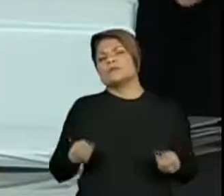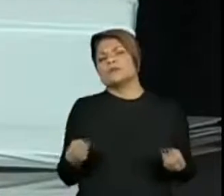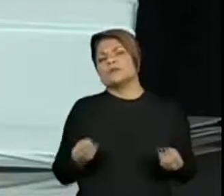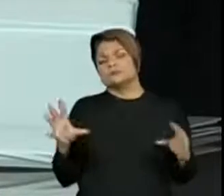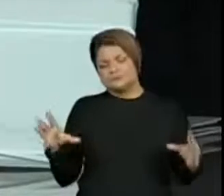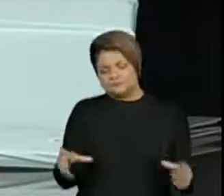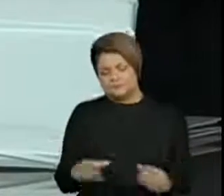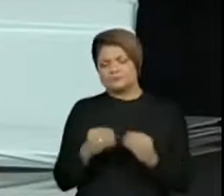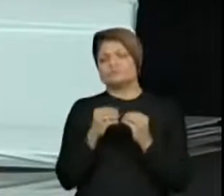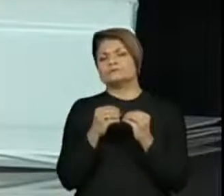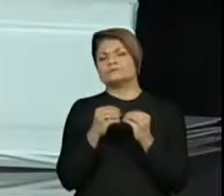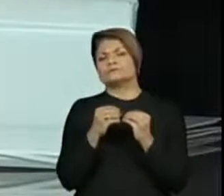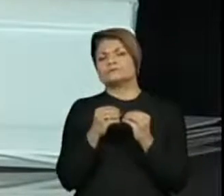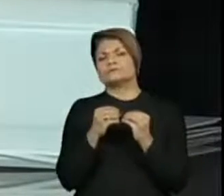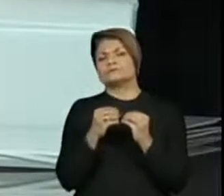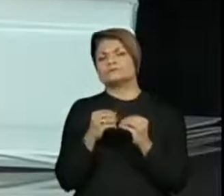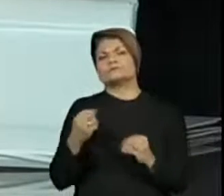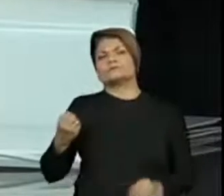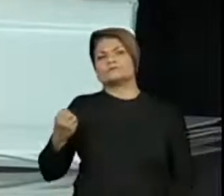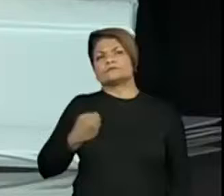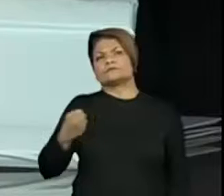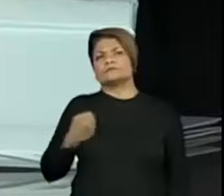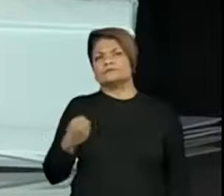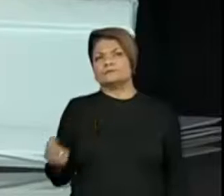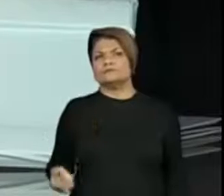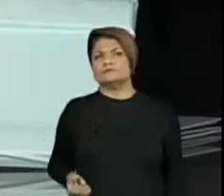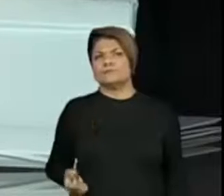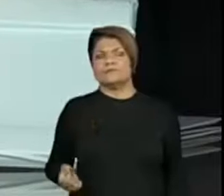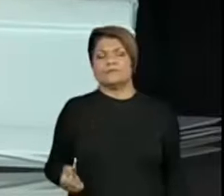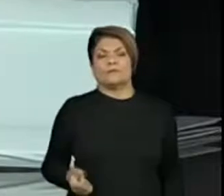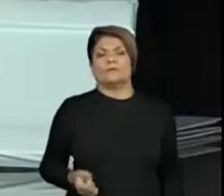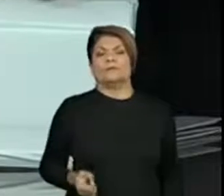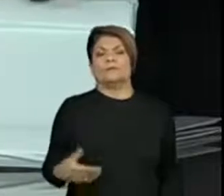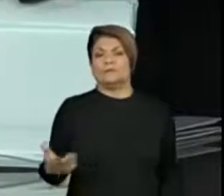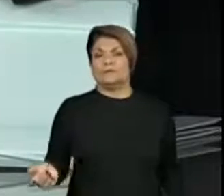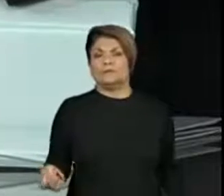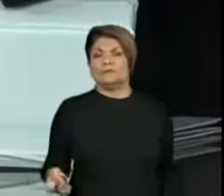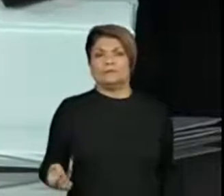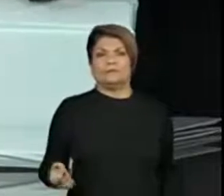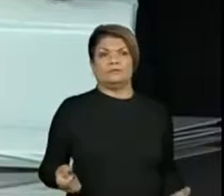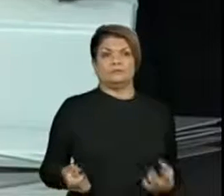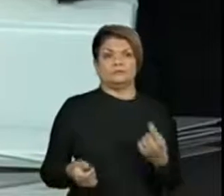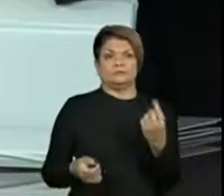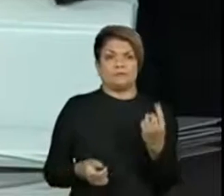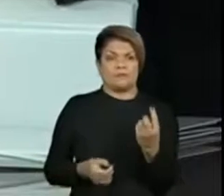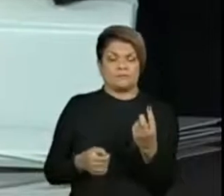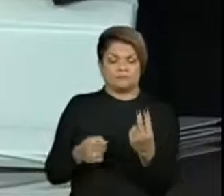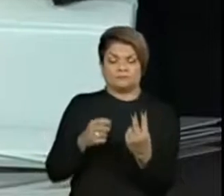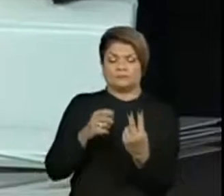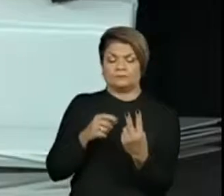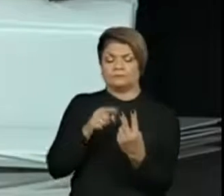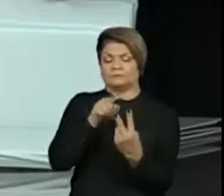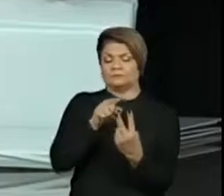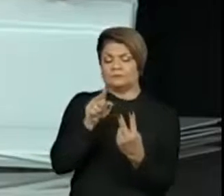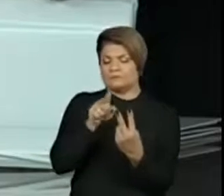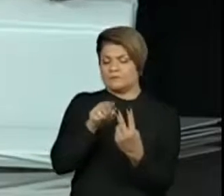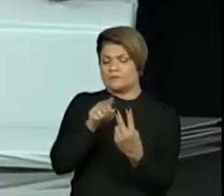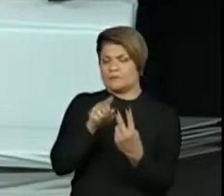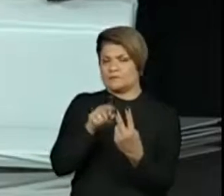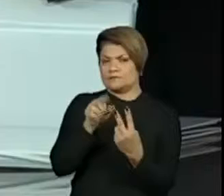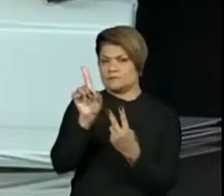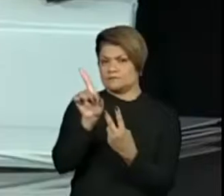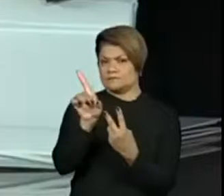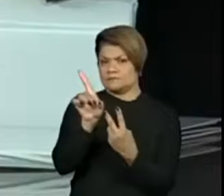compor esse número? Aqui é a posição das dezenas. E aqui é a posição das unidades. Não